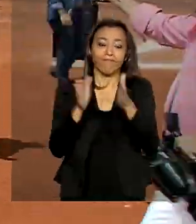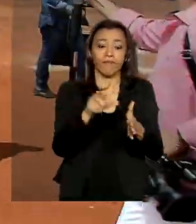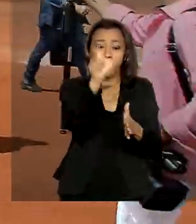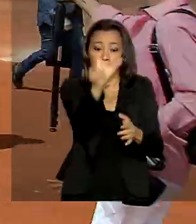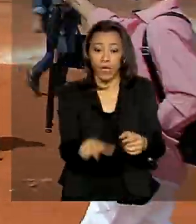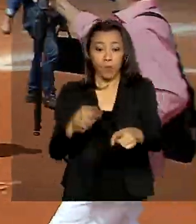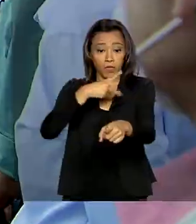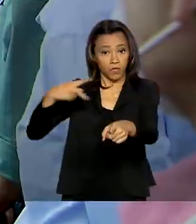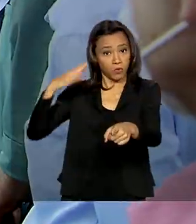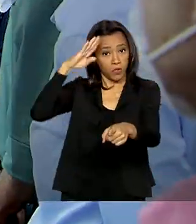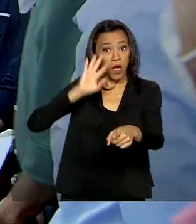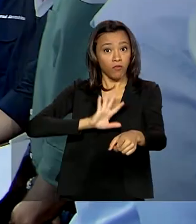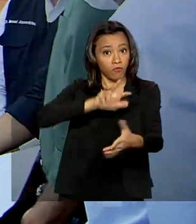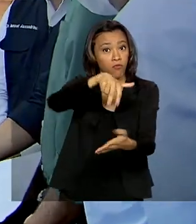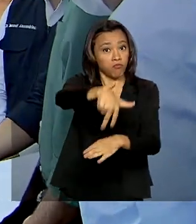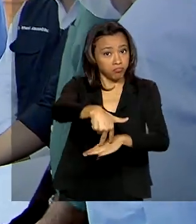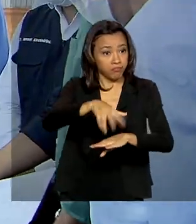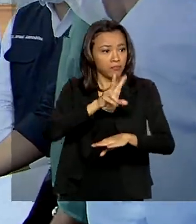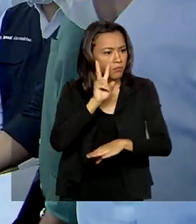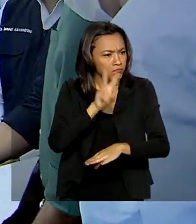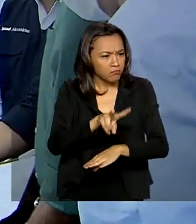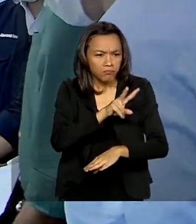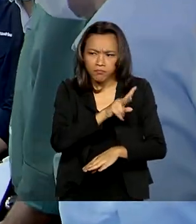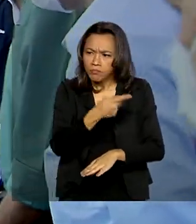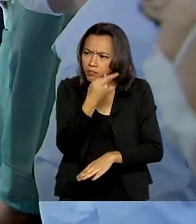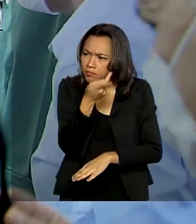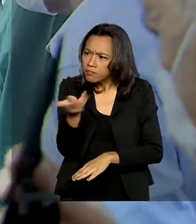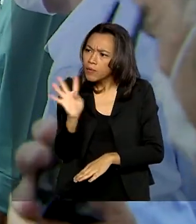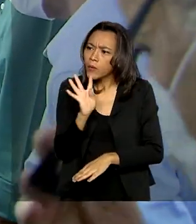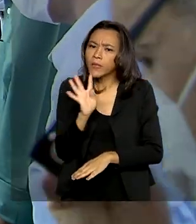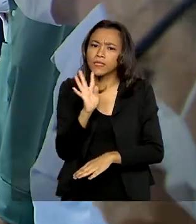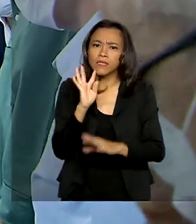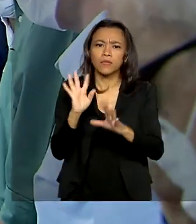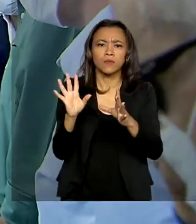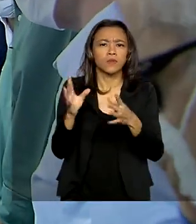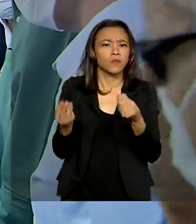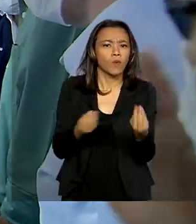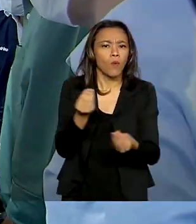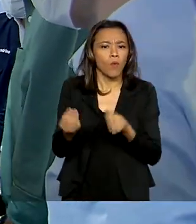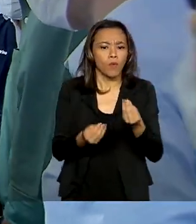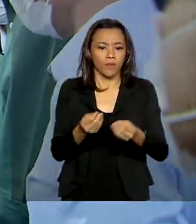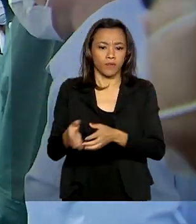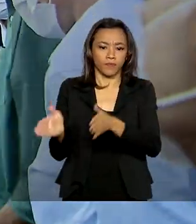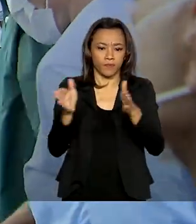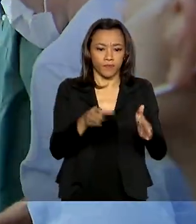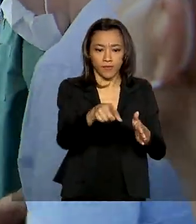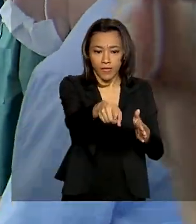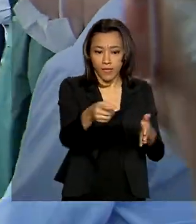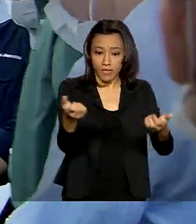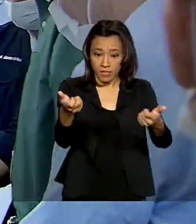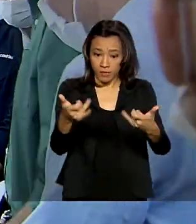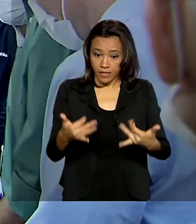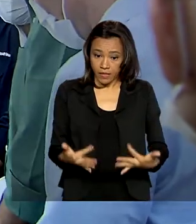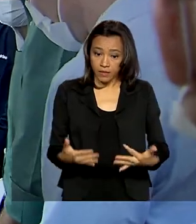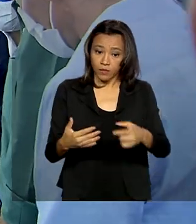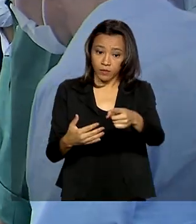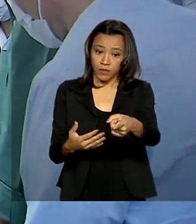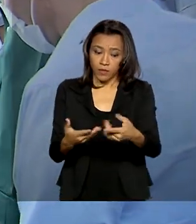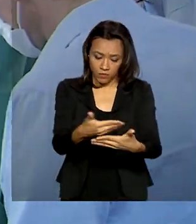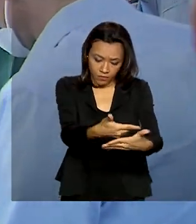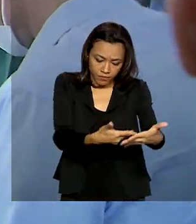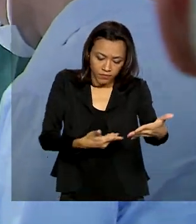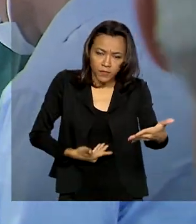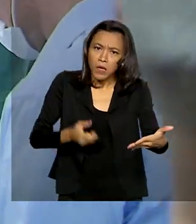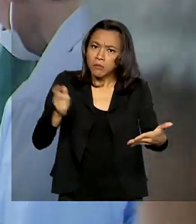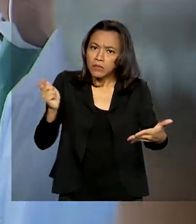visitou o local e conheceu os detalhes da obra. Esse hospital de campanha, então, ele leva em consideração uma modelagem que pode ser